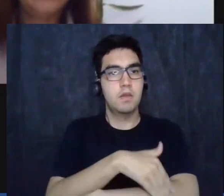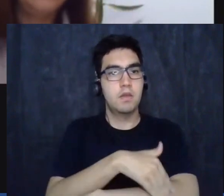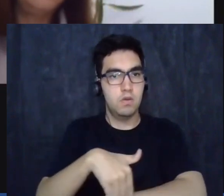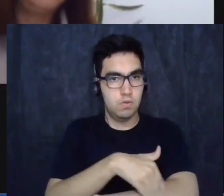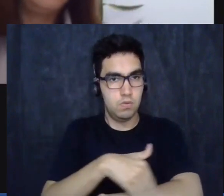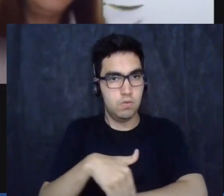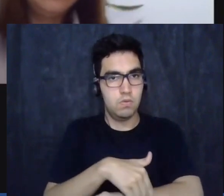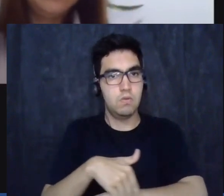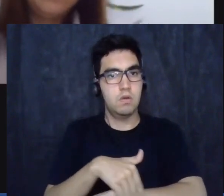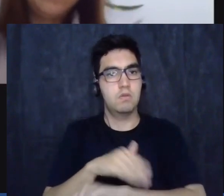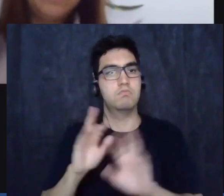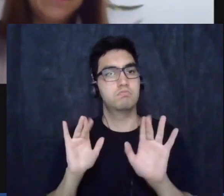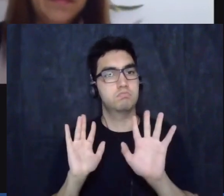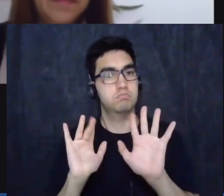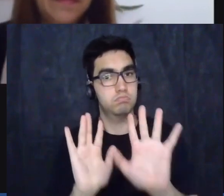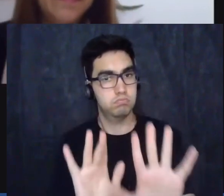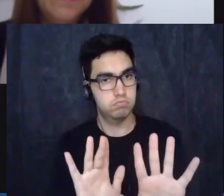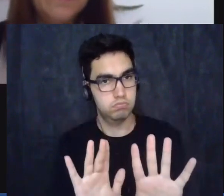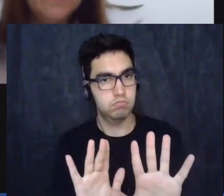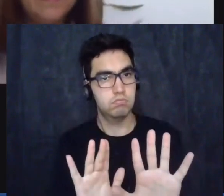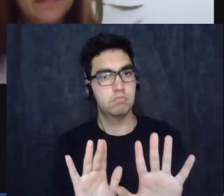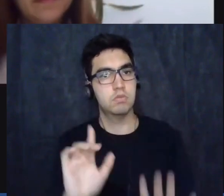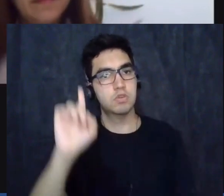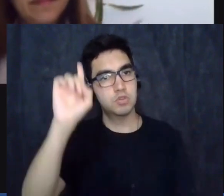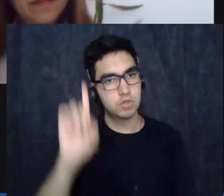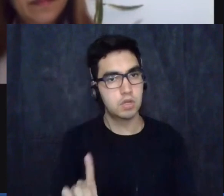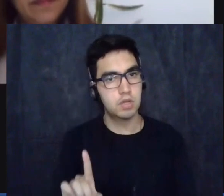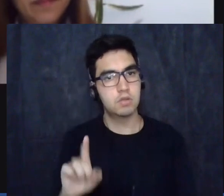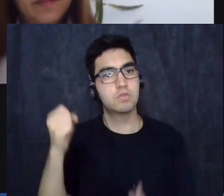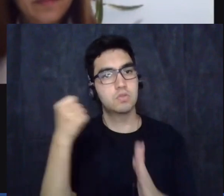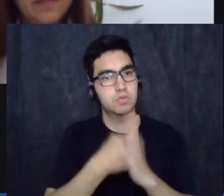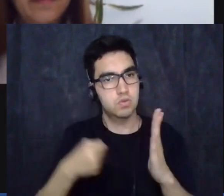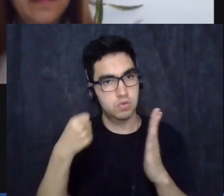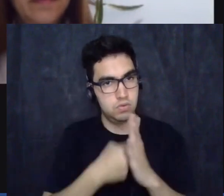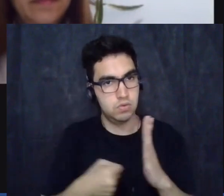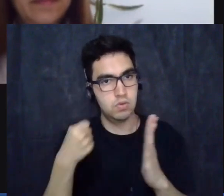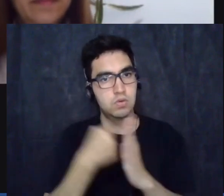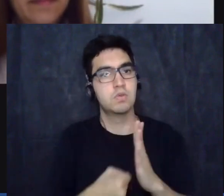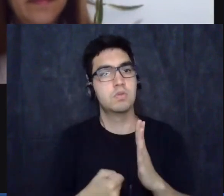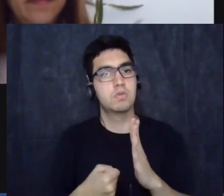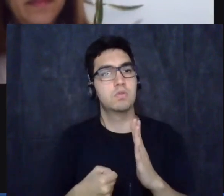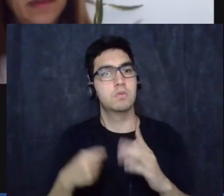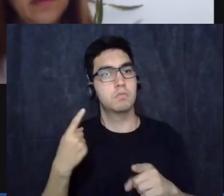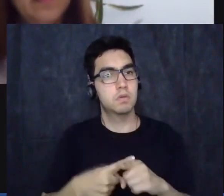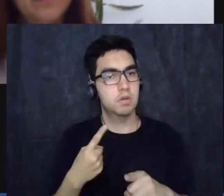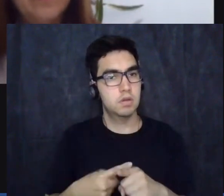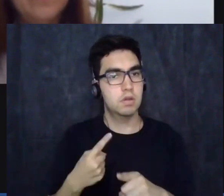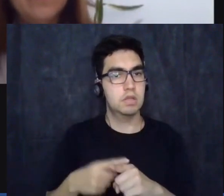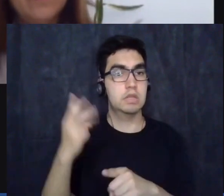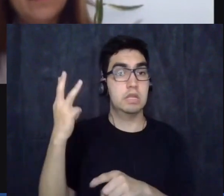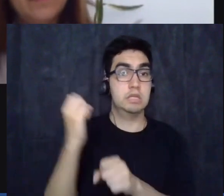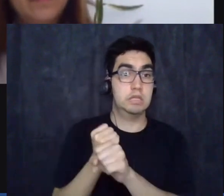defender um direito e se pensarmos que há 40 anos atrás era